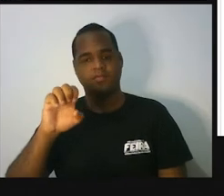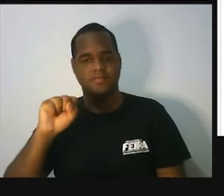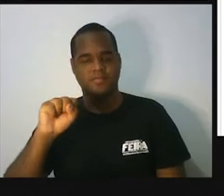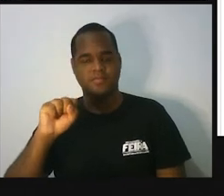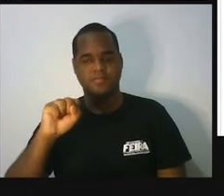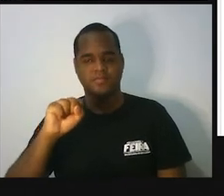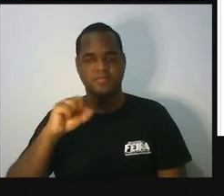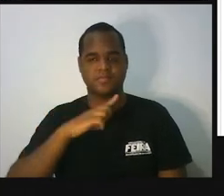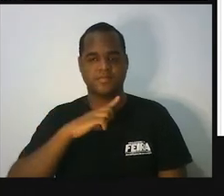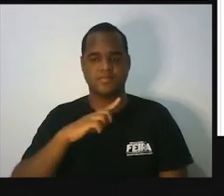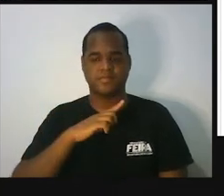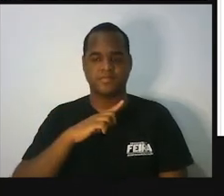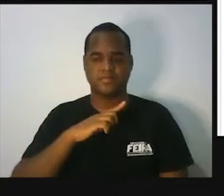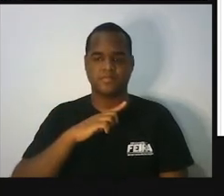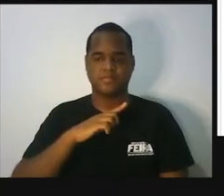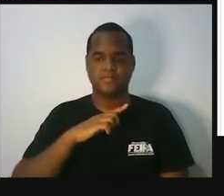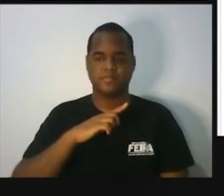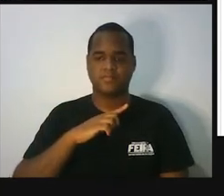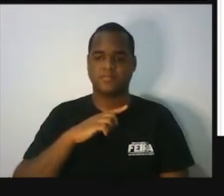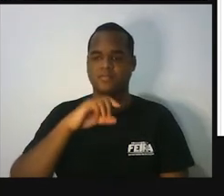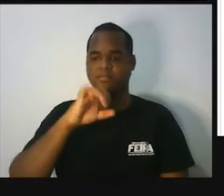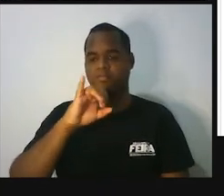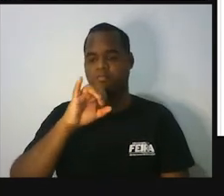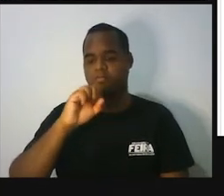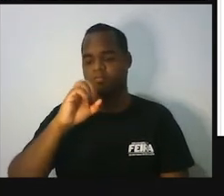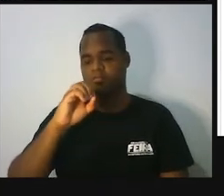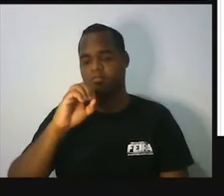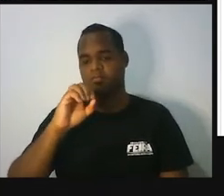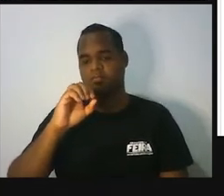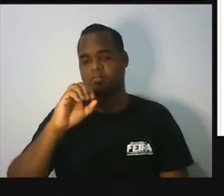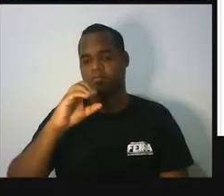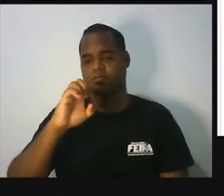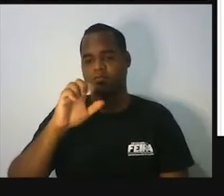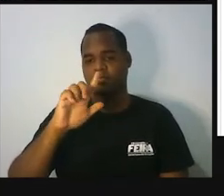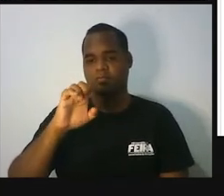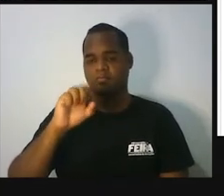Esse é o triângulo isósceles.